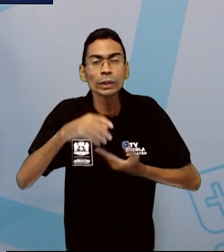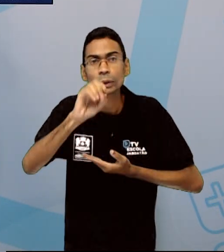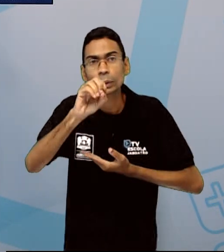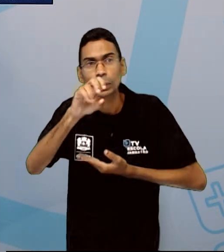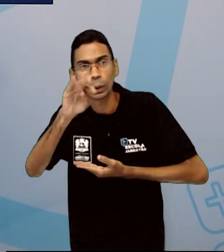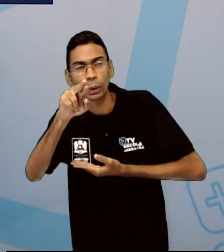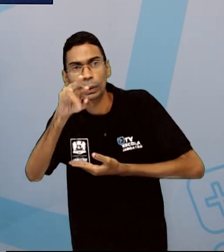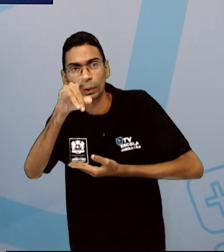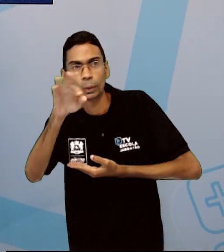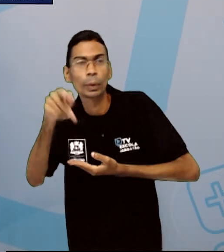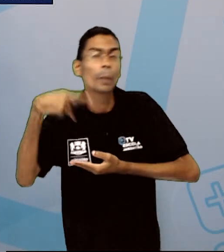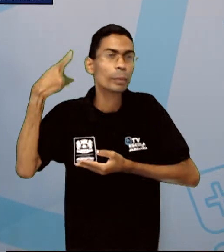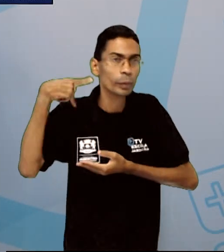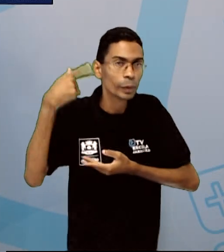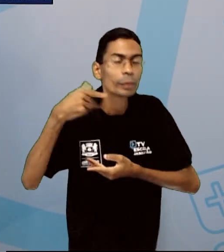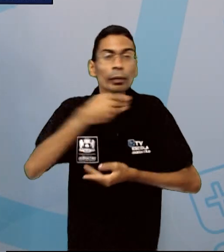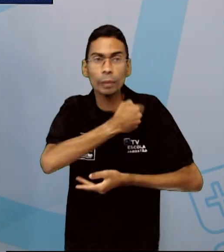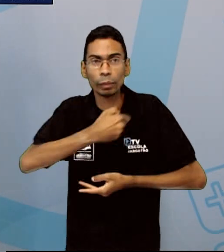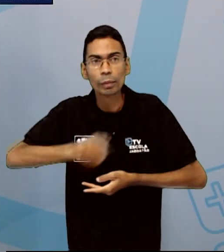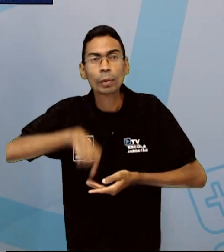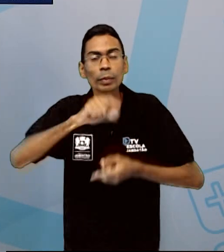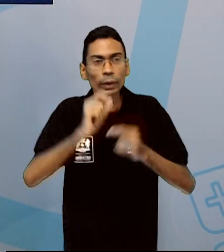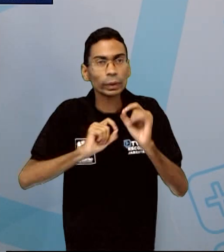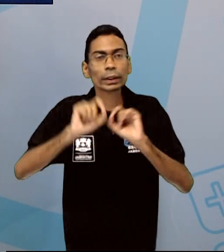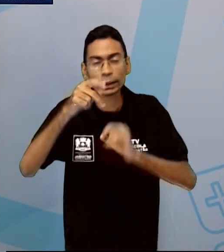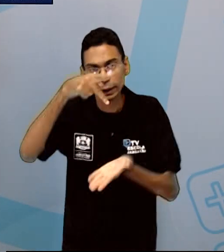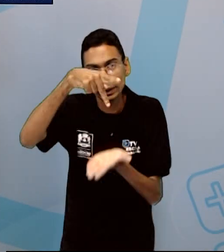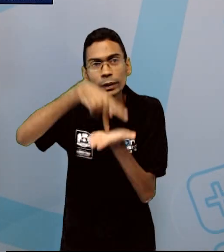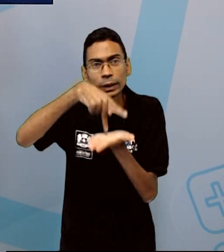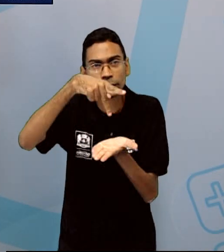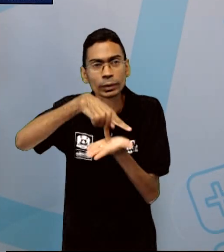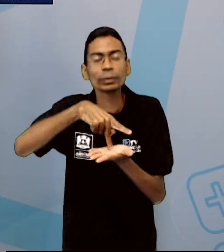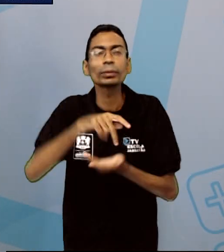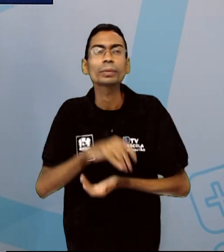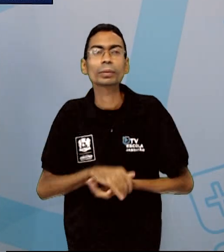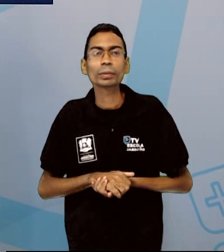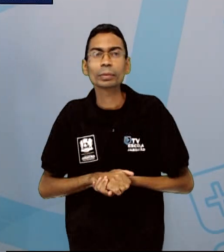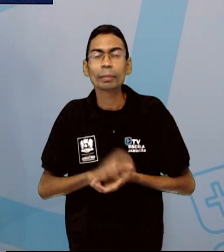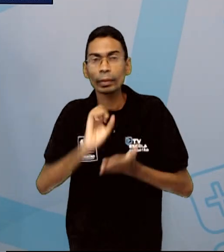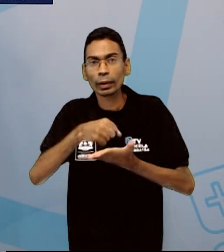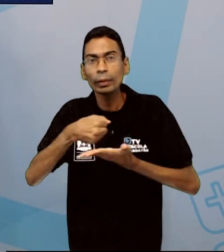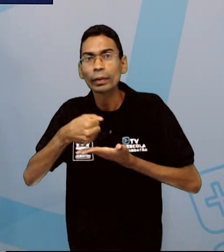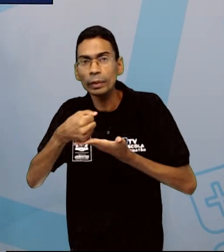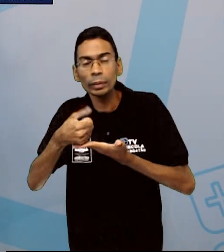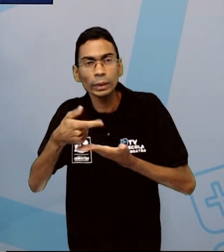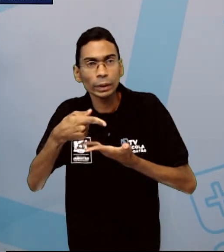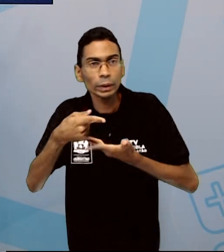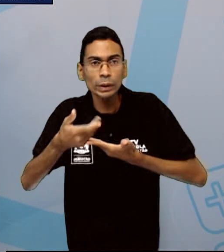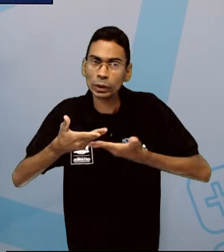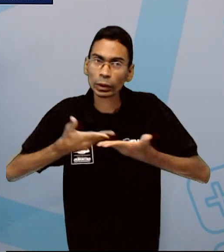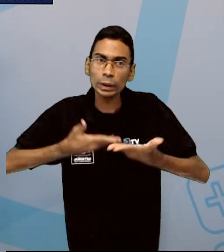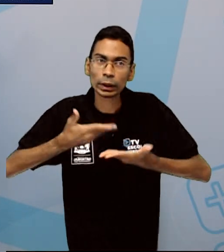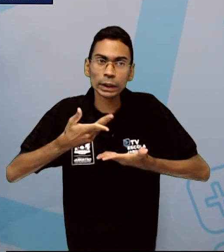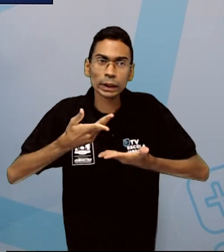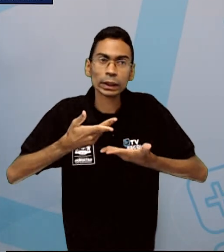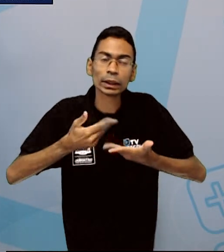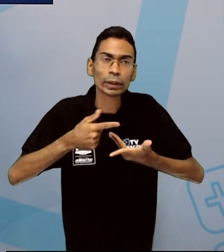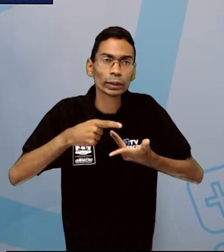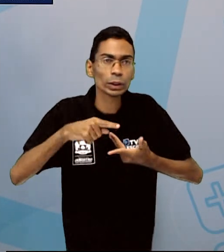direito à adequada prestação de serviços por parte de agentes e prestadores de serviço público. Professora,